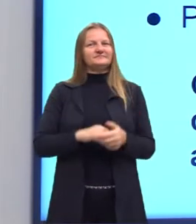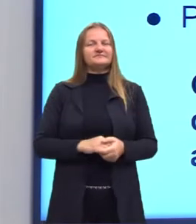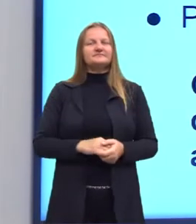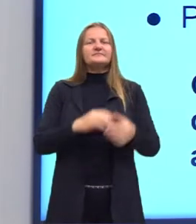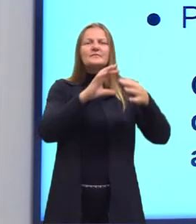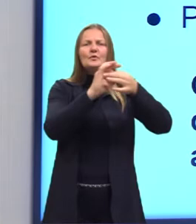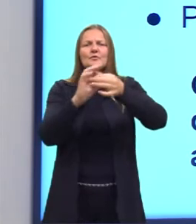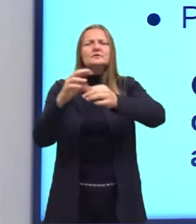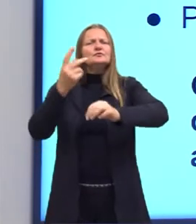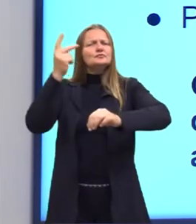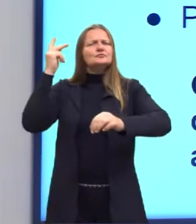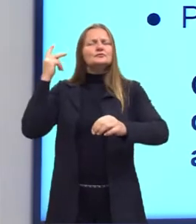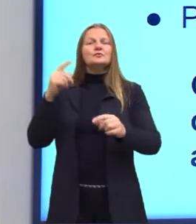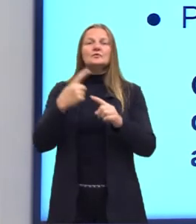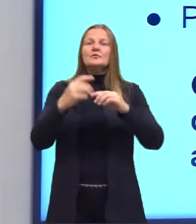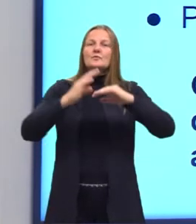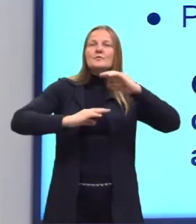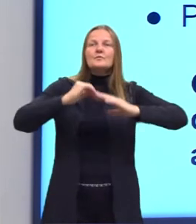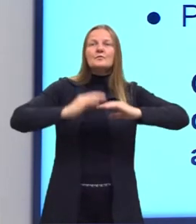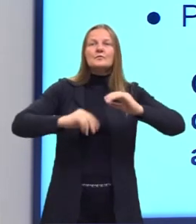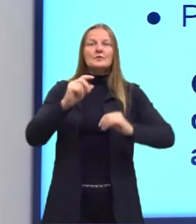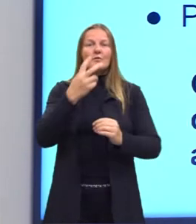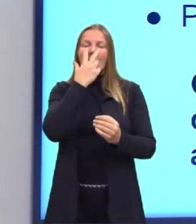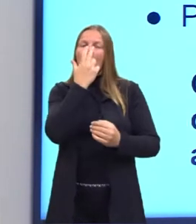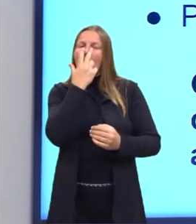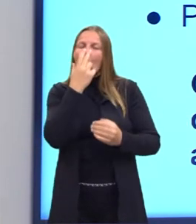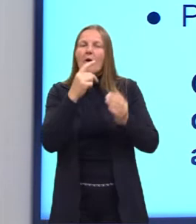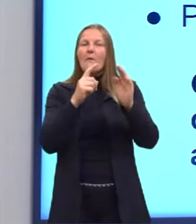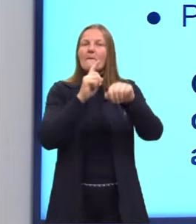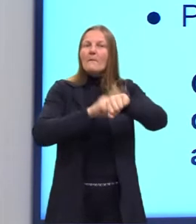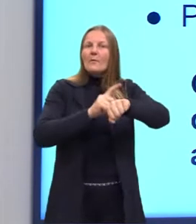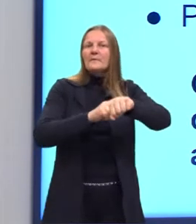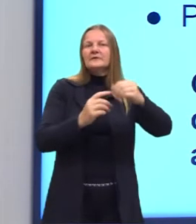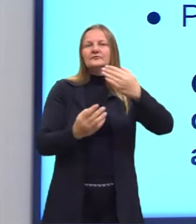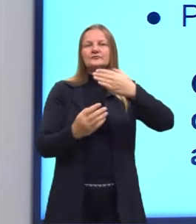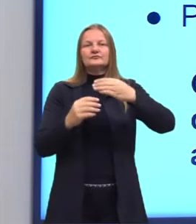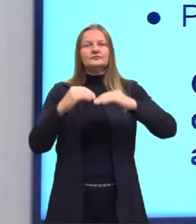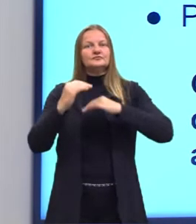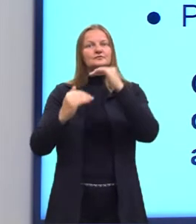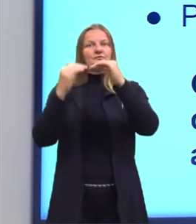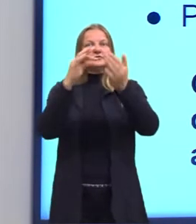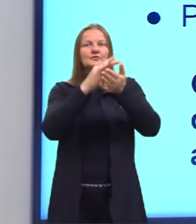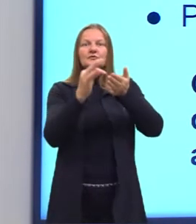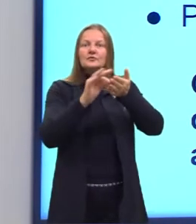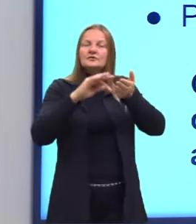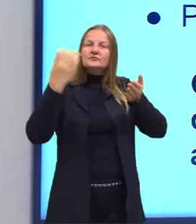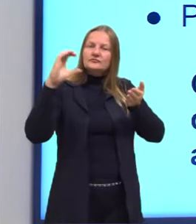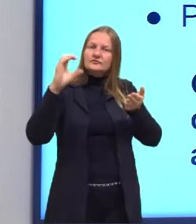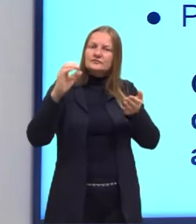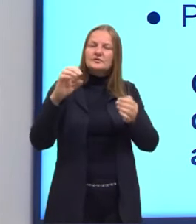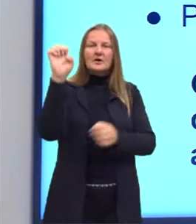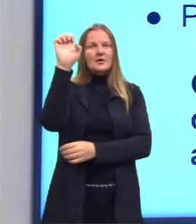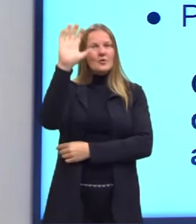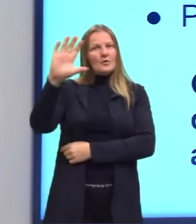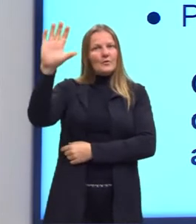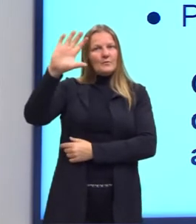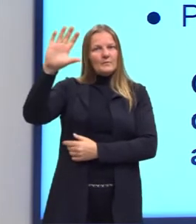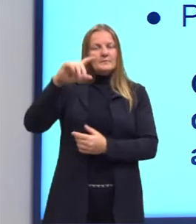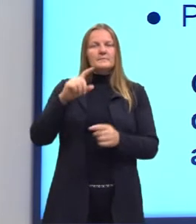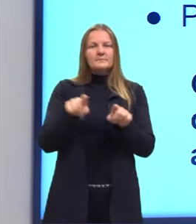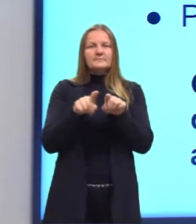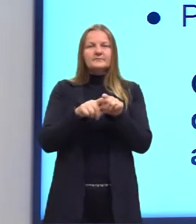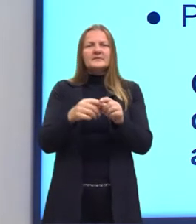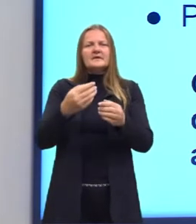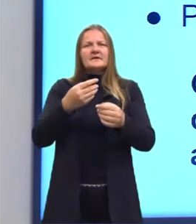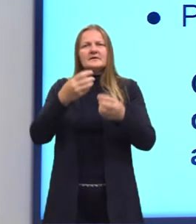Ele é praticamente o mesmo do realismo. Nós temos desenvolvimento de teorias científicas na Europa, como eu já estava falando